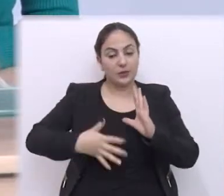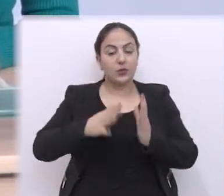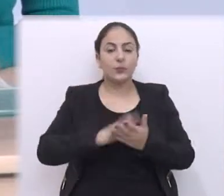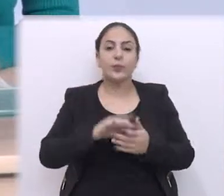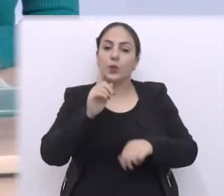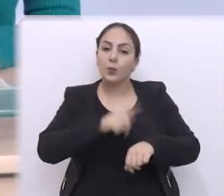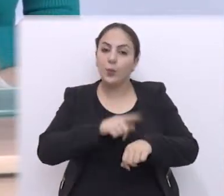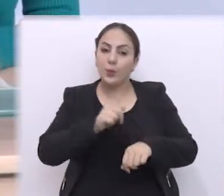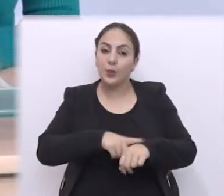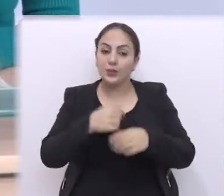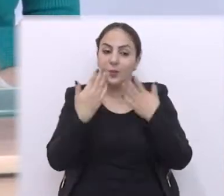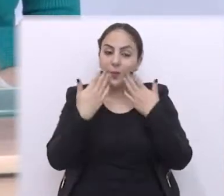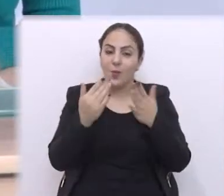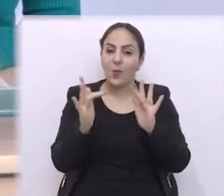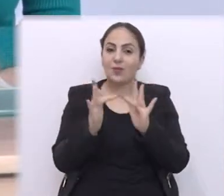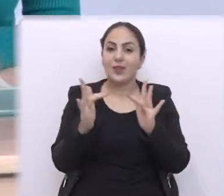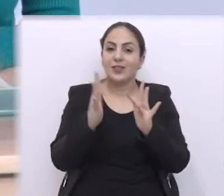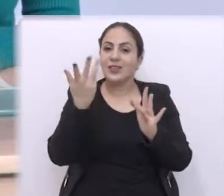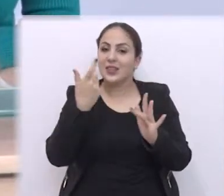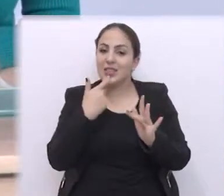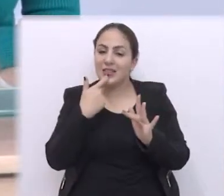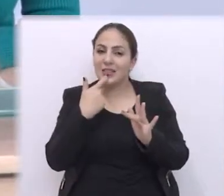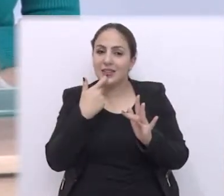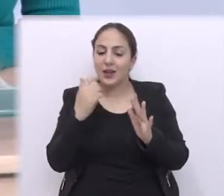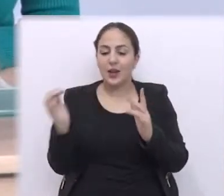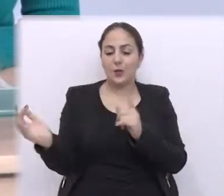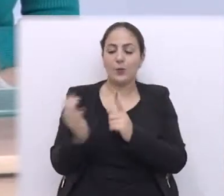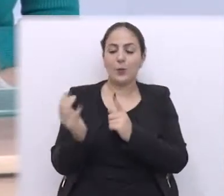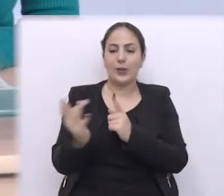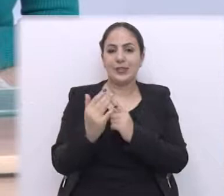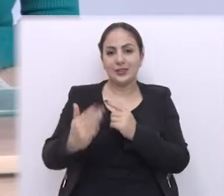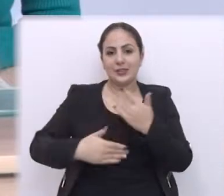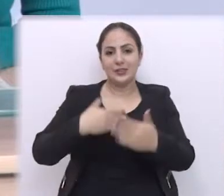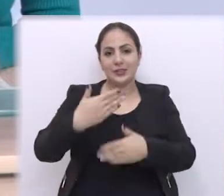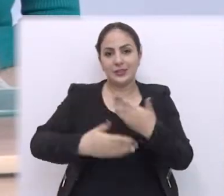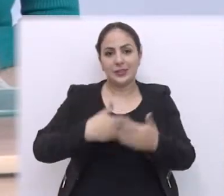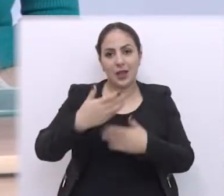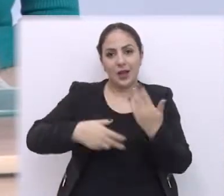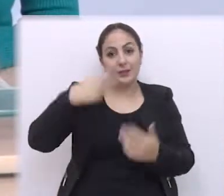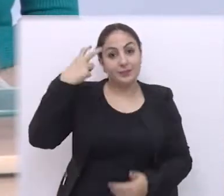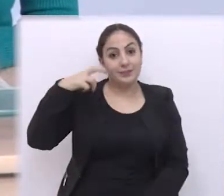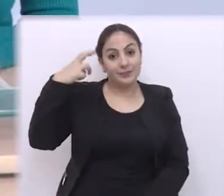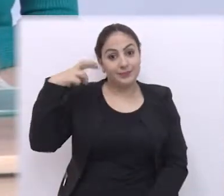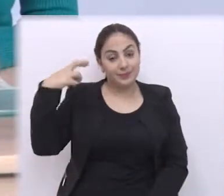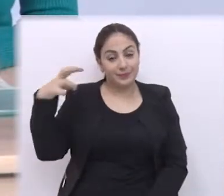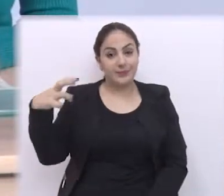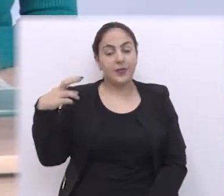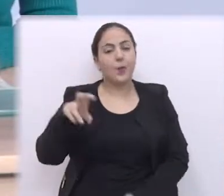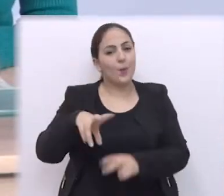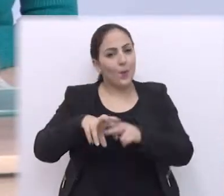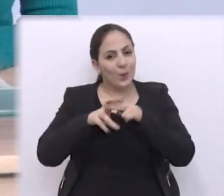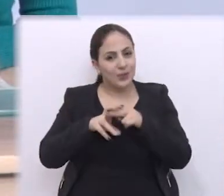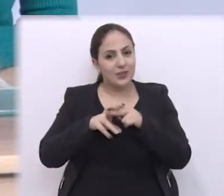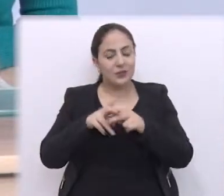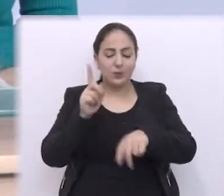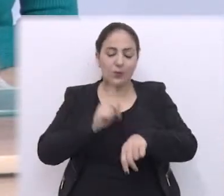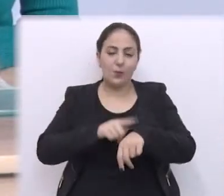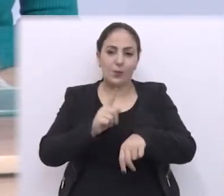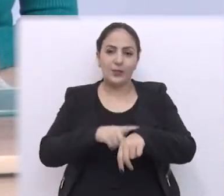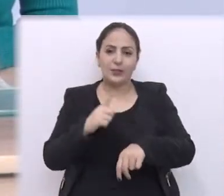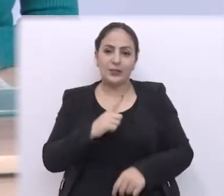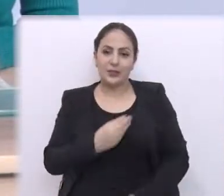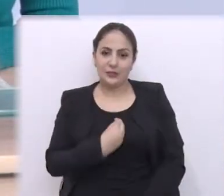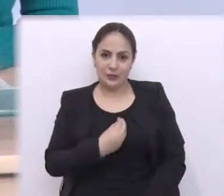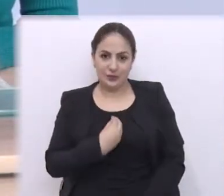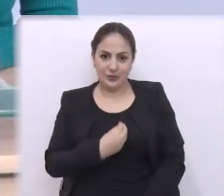caráter e, quando exposta a crianças, afeta positivamente no desenvolvimento intelectual. Por isso,